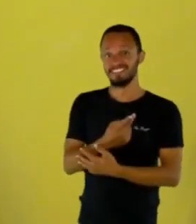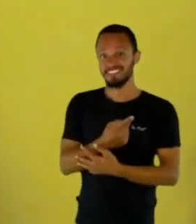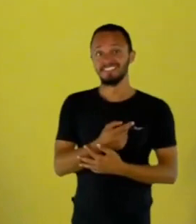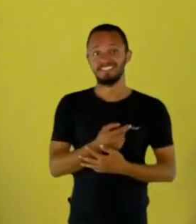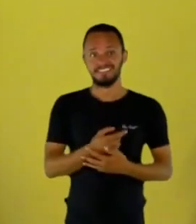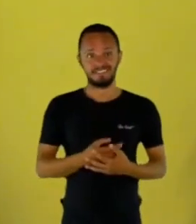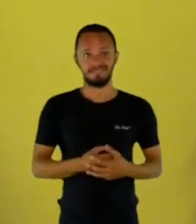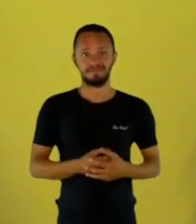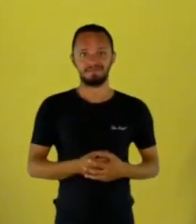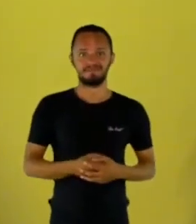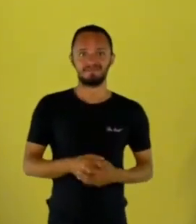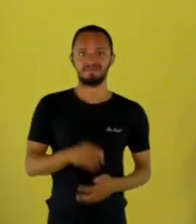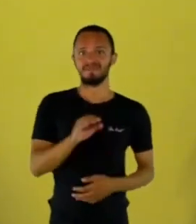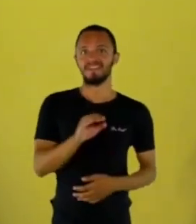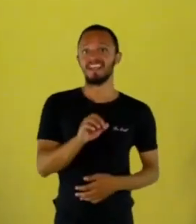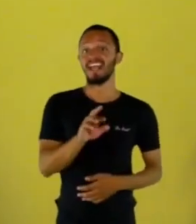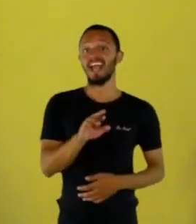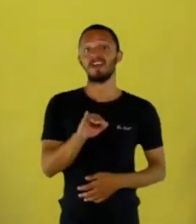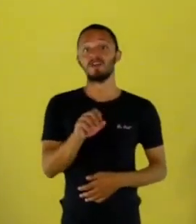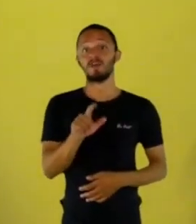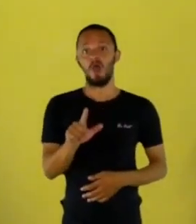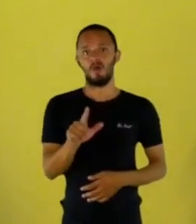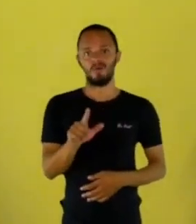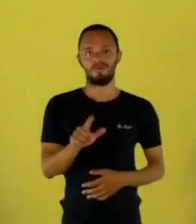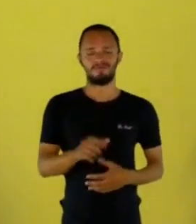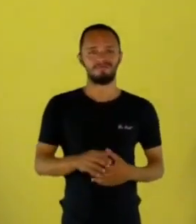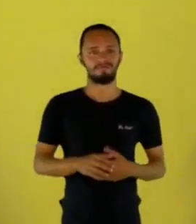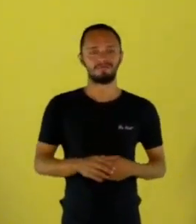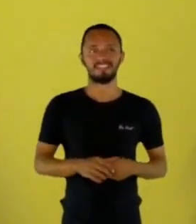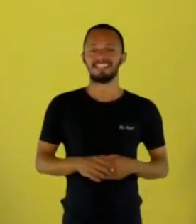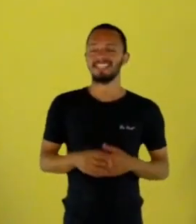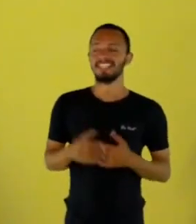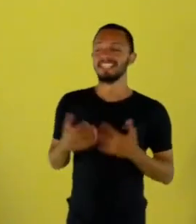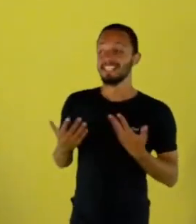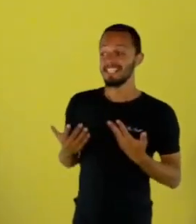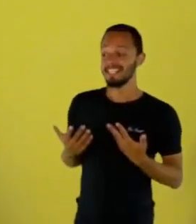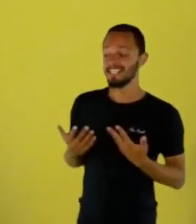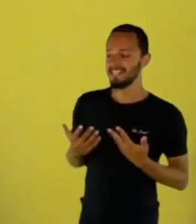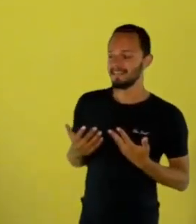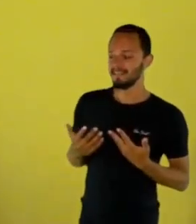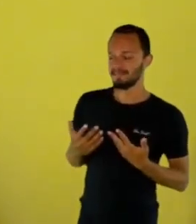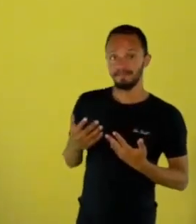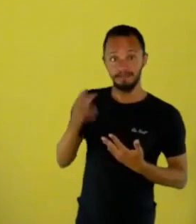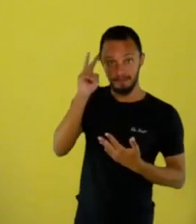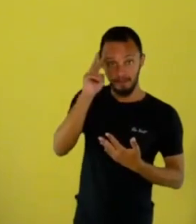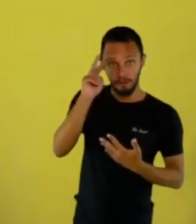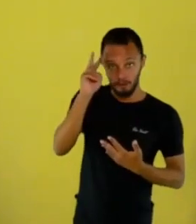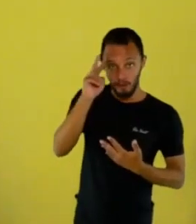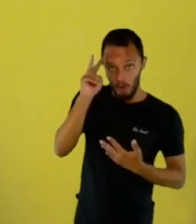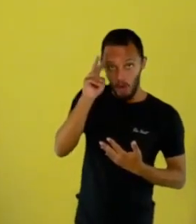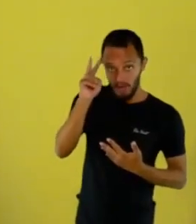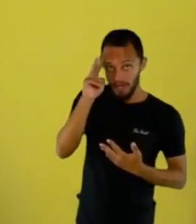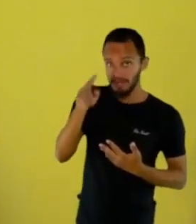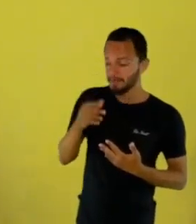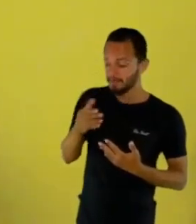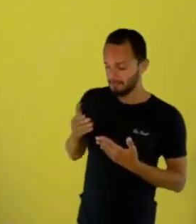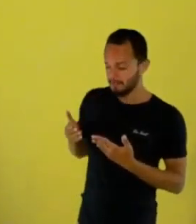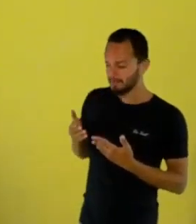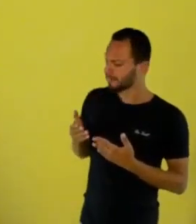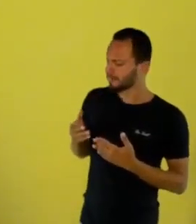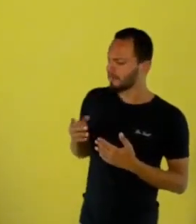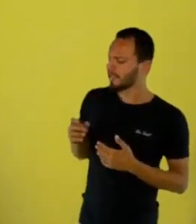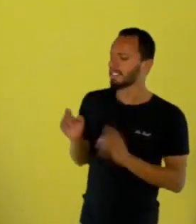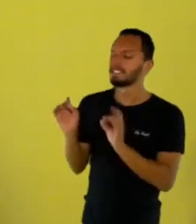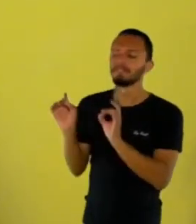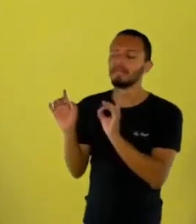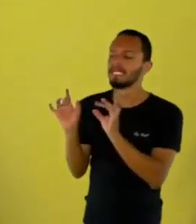O Carol, e esses contos, eles foram criados exclusivamente para esse livro ou você